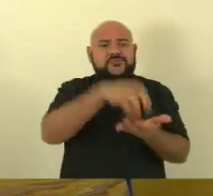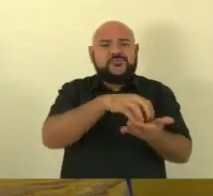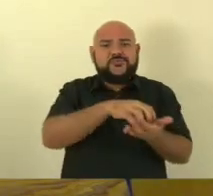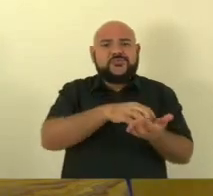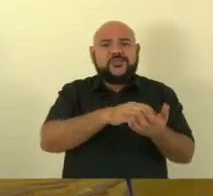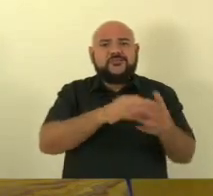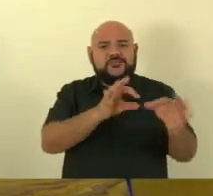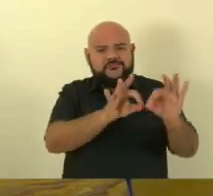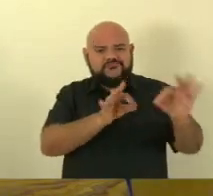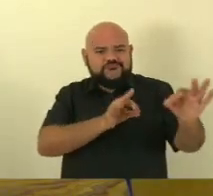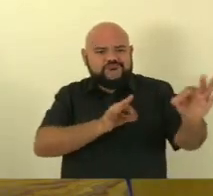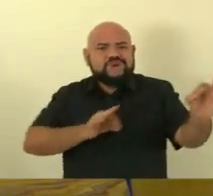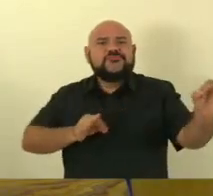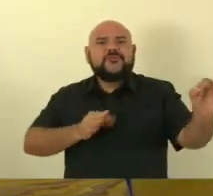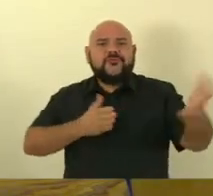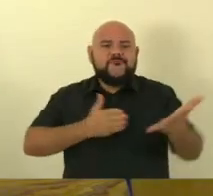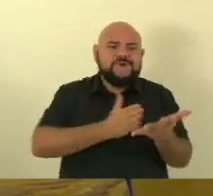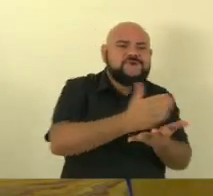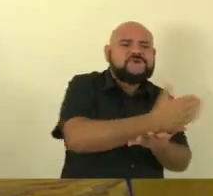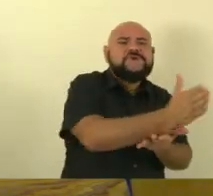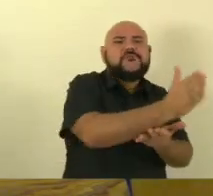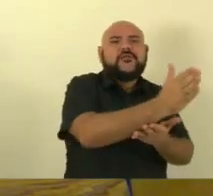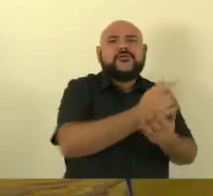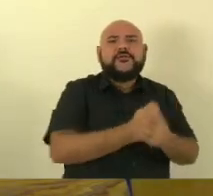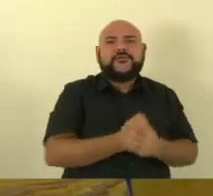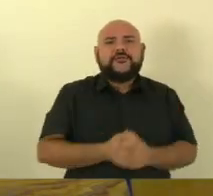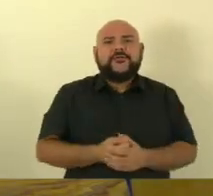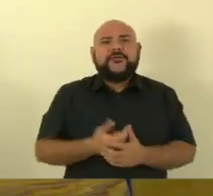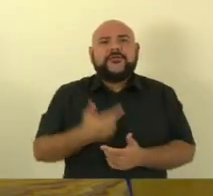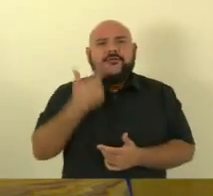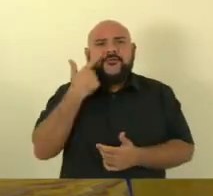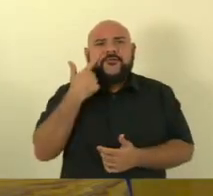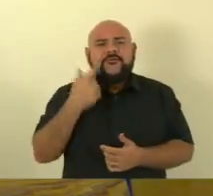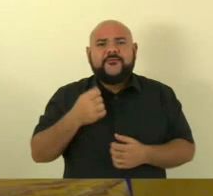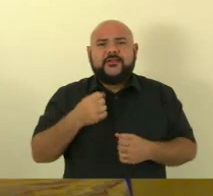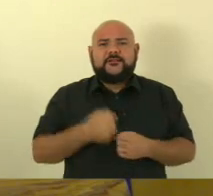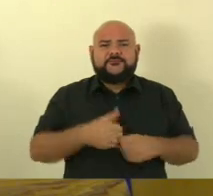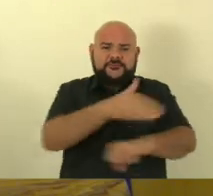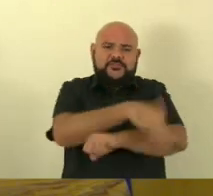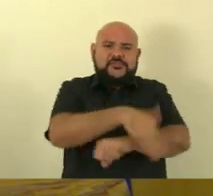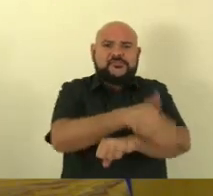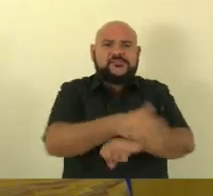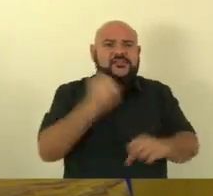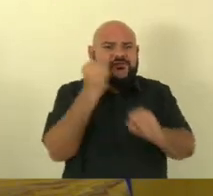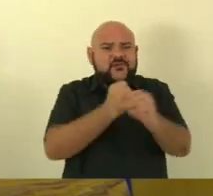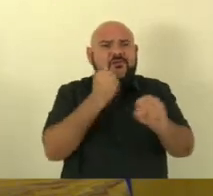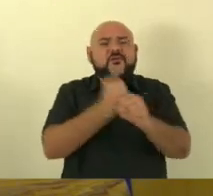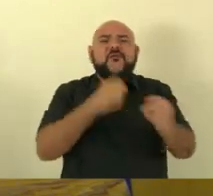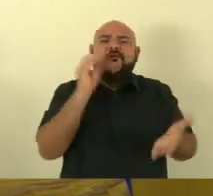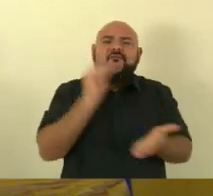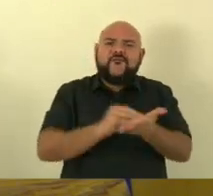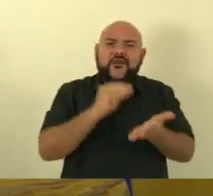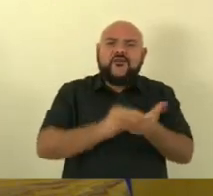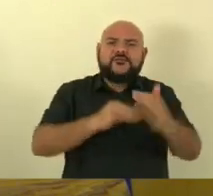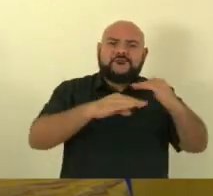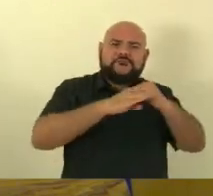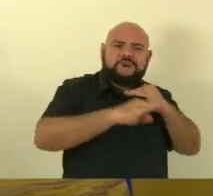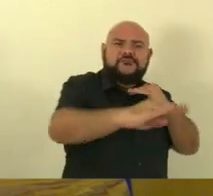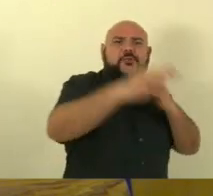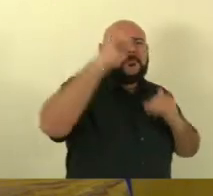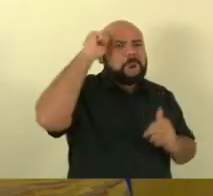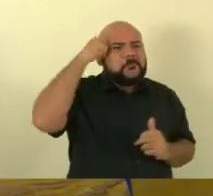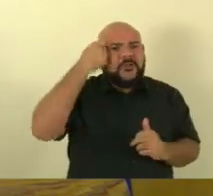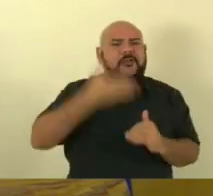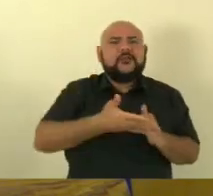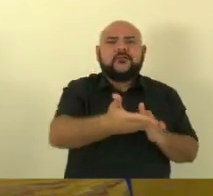revitalizada você não vê a rodovia ali em São Joaquim revitalizada e asfaltada você